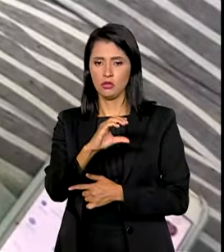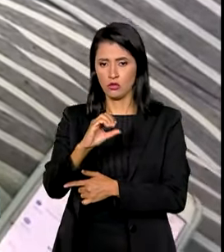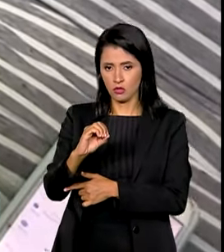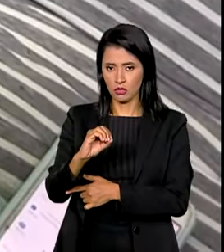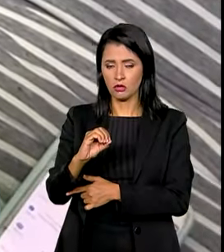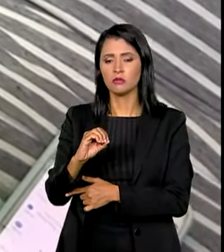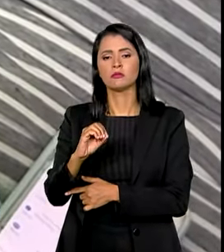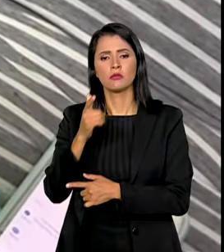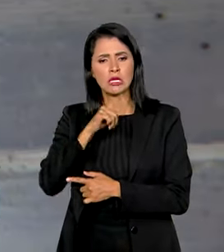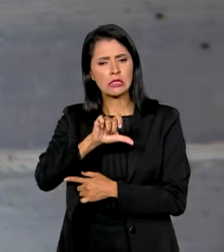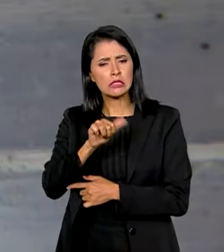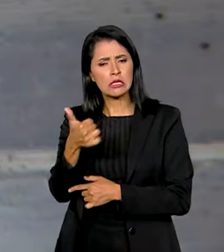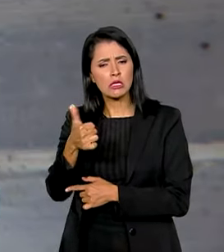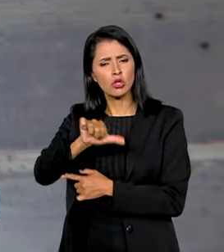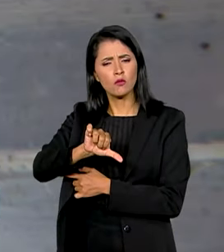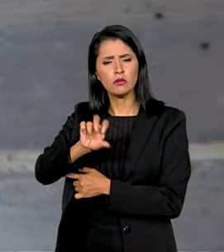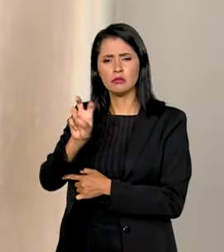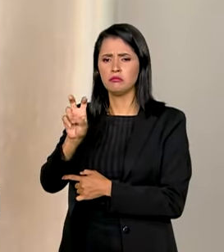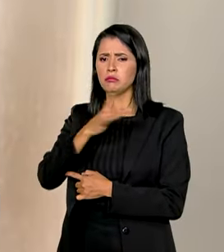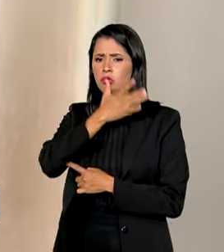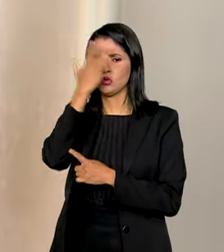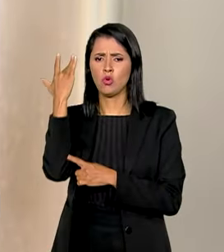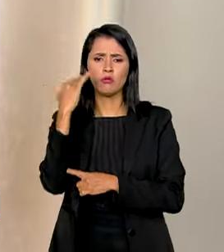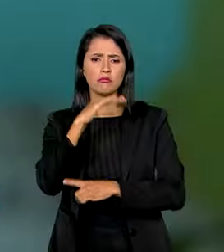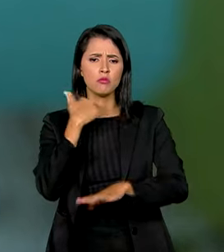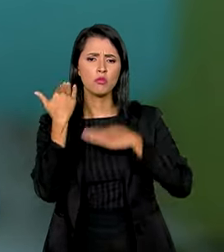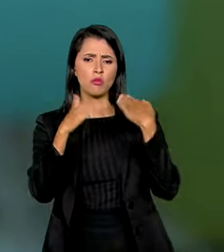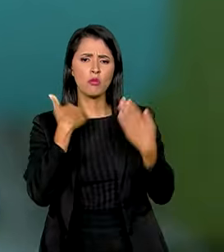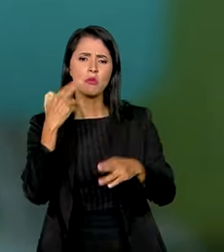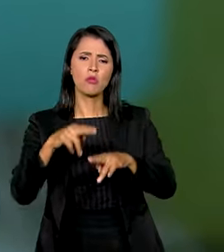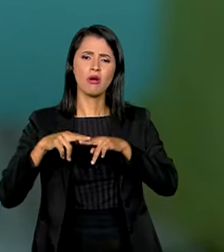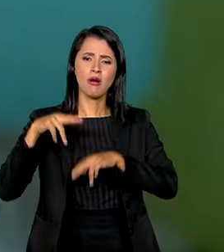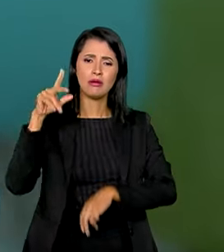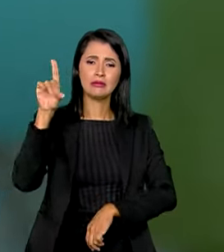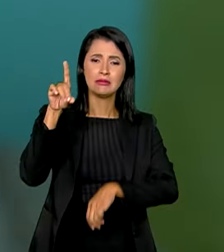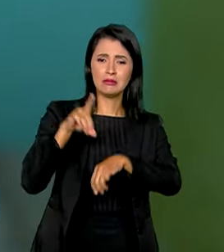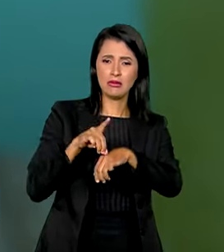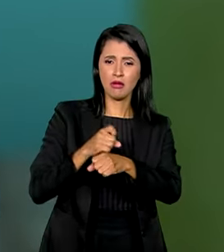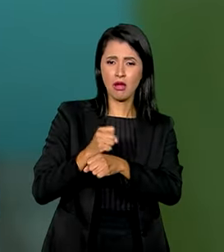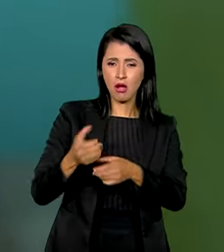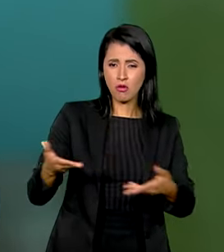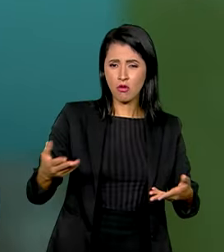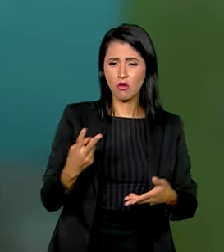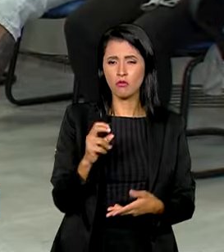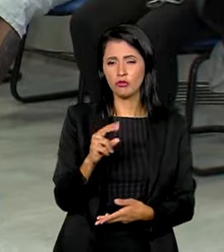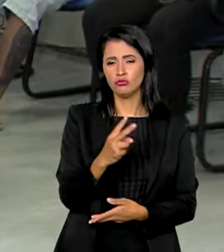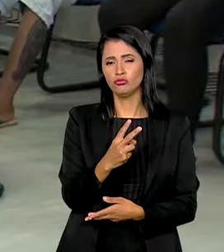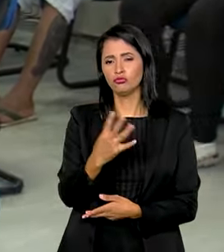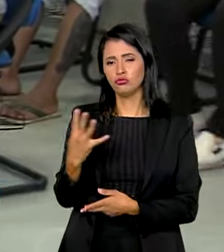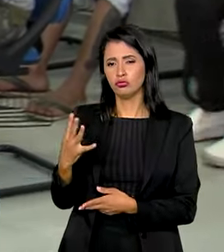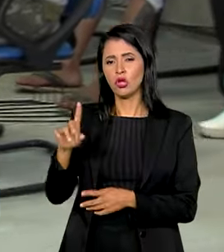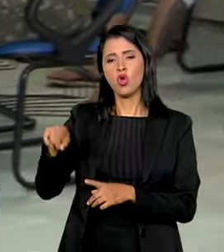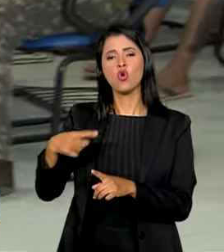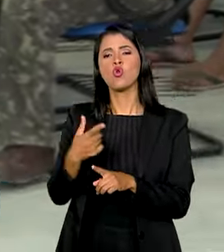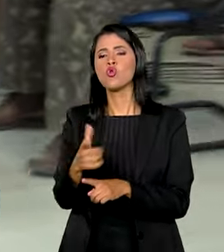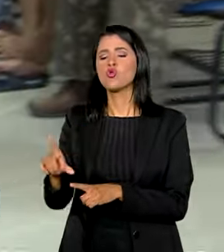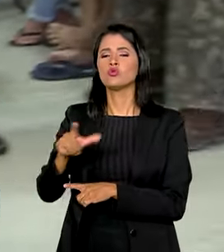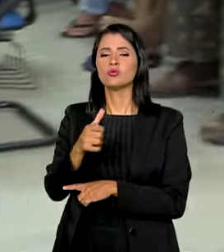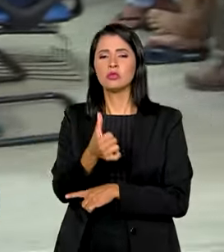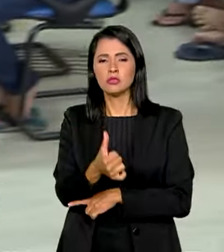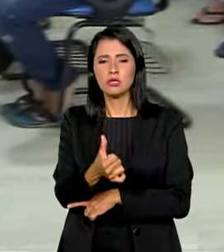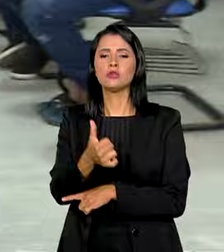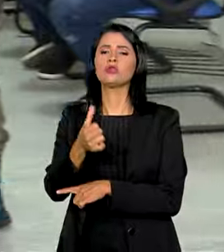195 pessoas morreram por causa da dengue só este ano. Outros 672